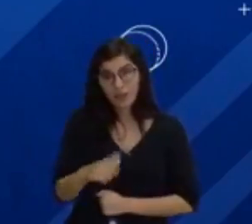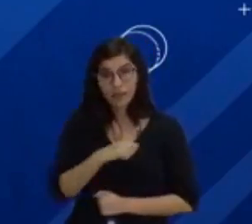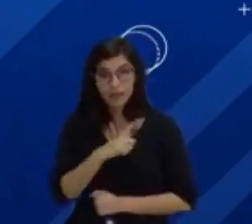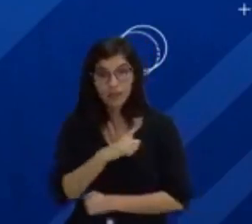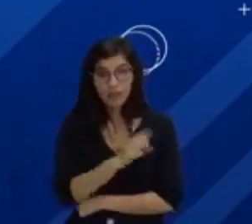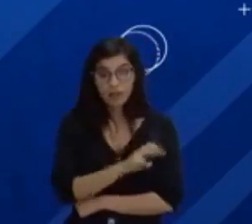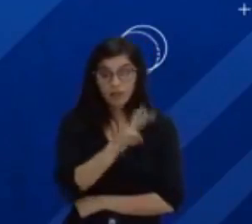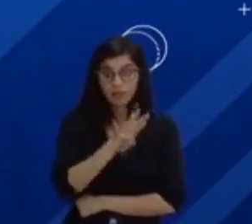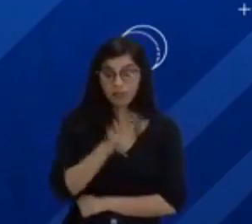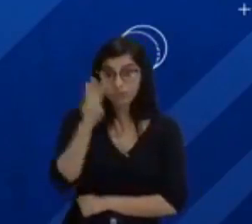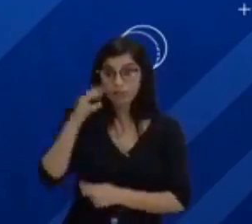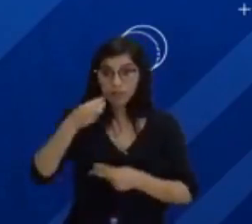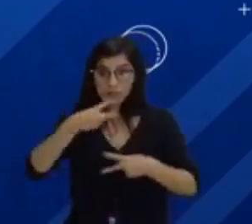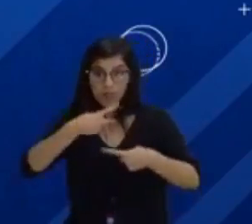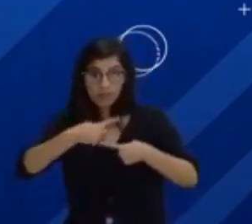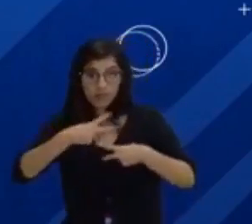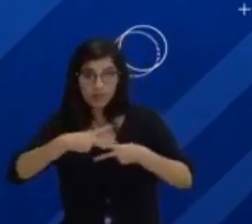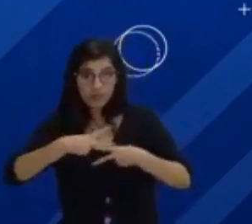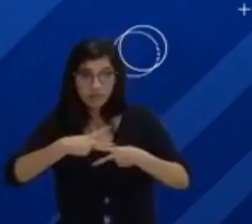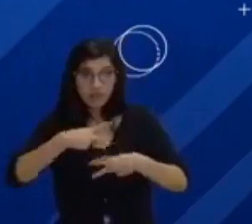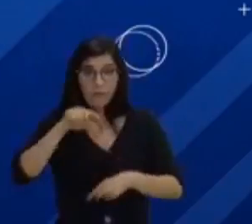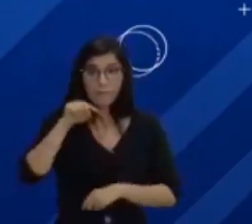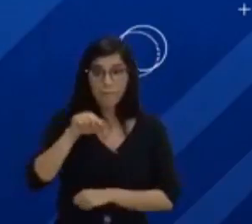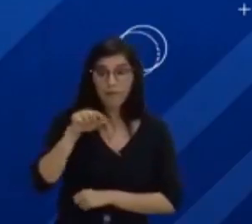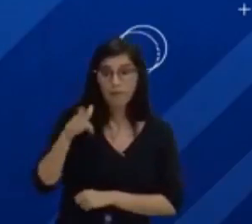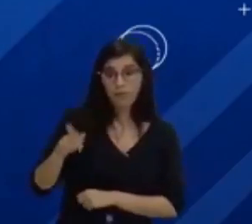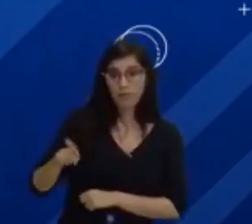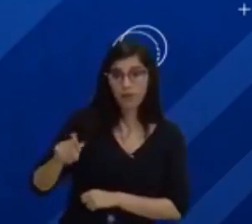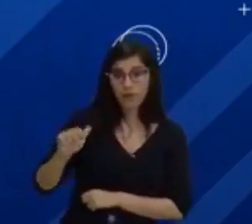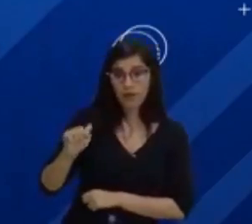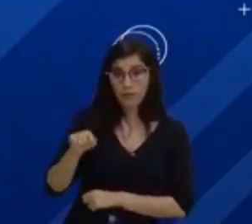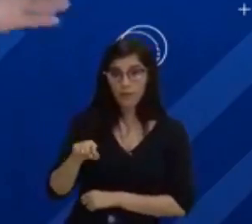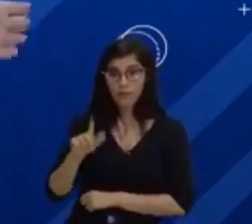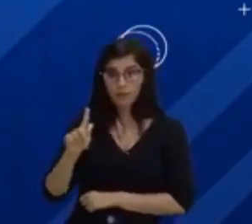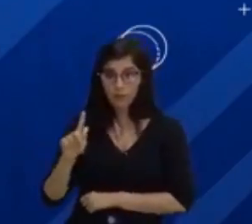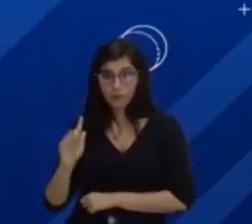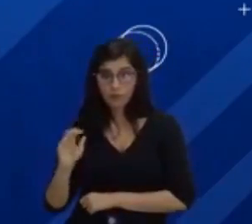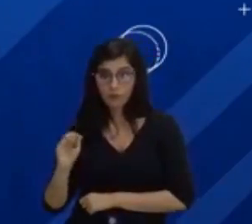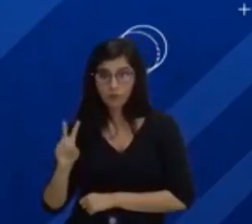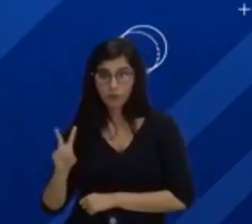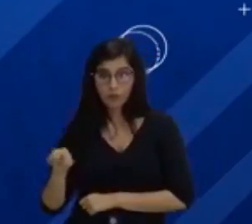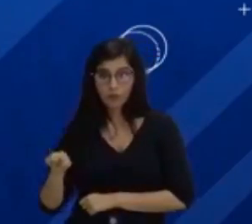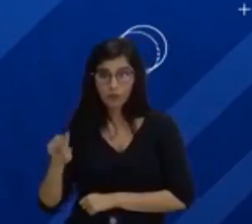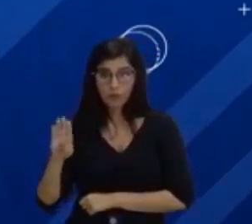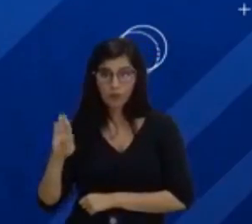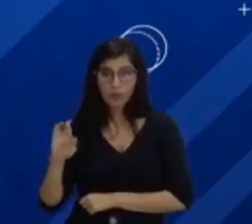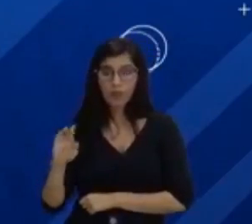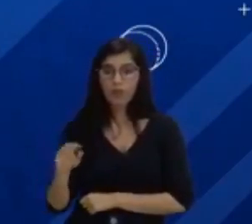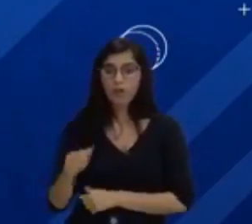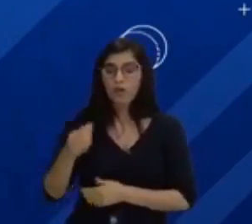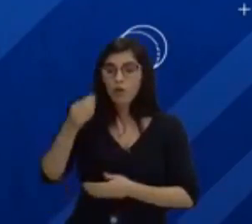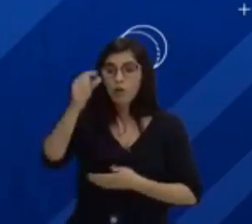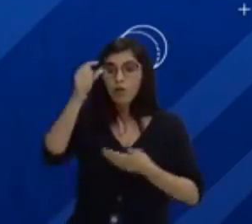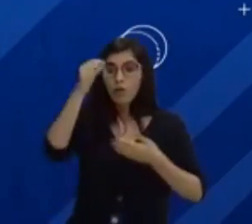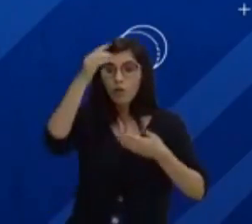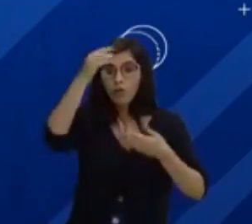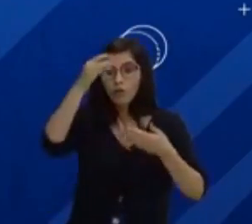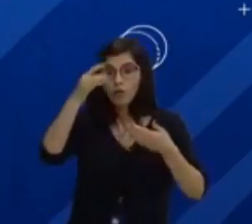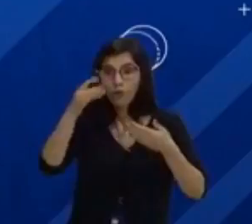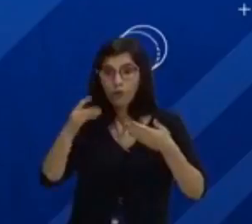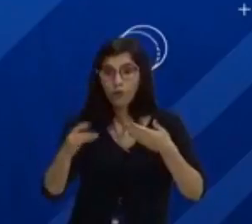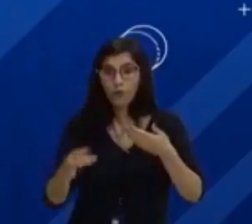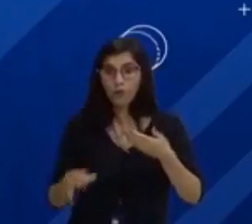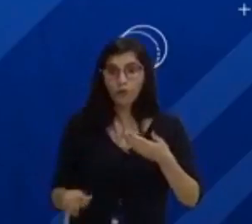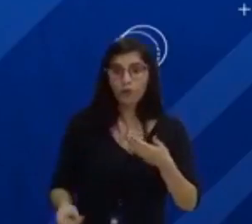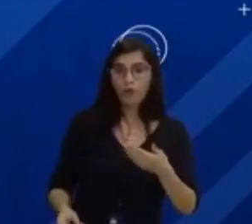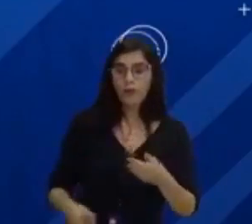Seduc, www.seduc.pa.gov.br, uma série de materiais para que você possa